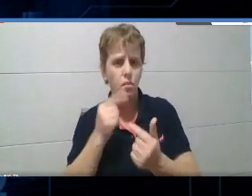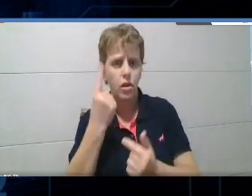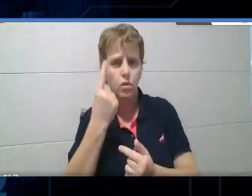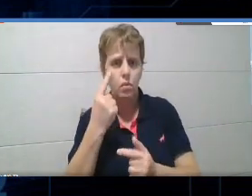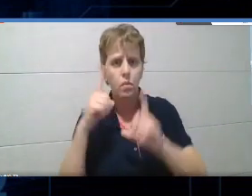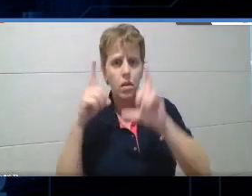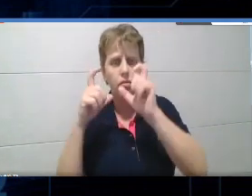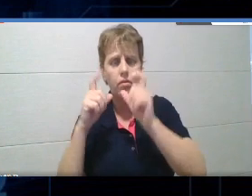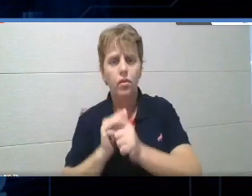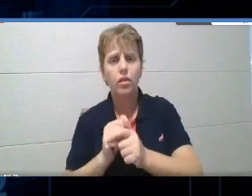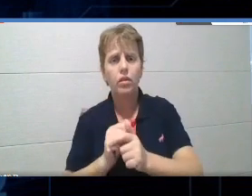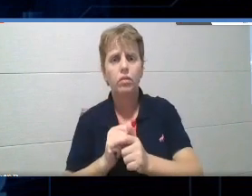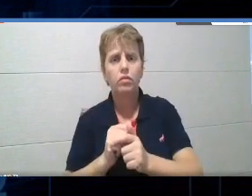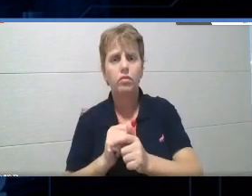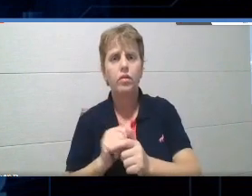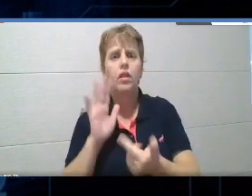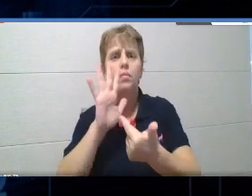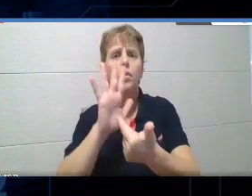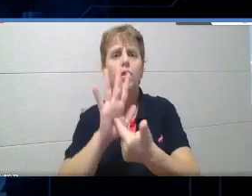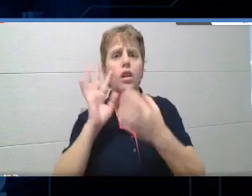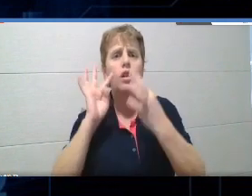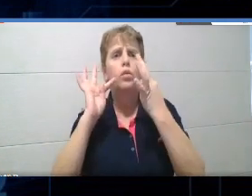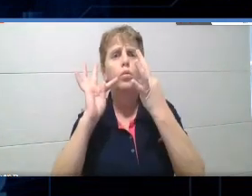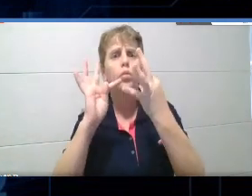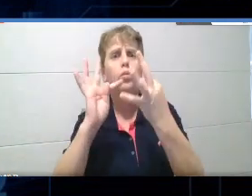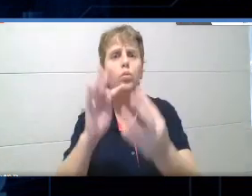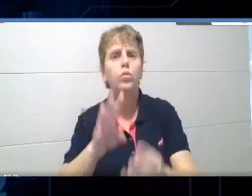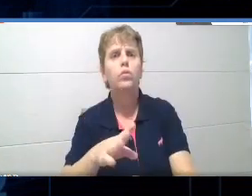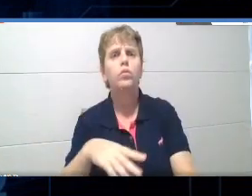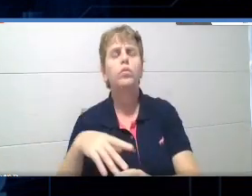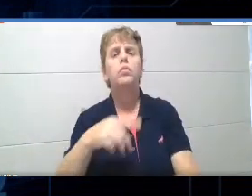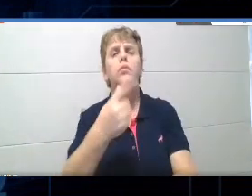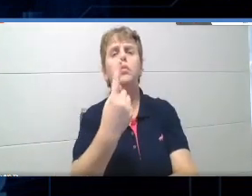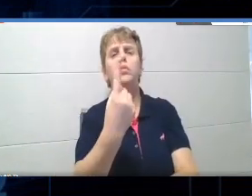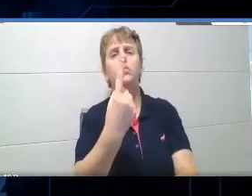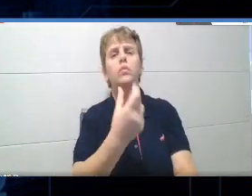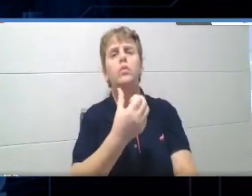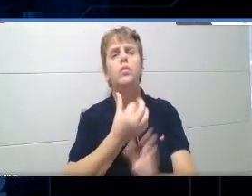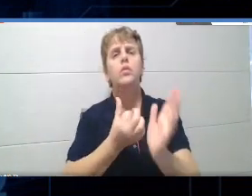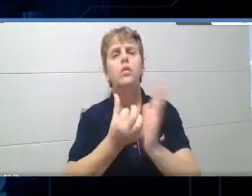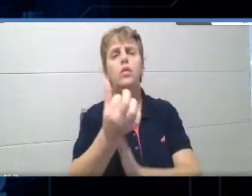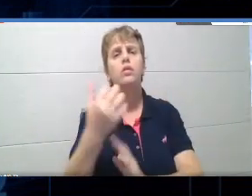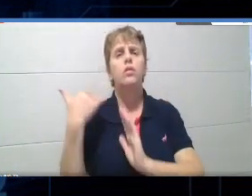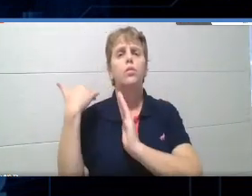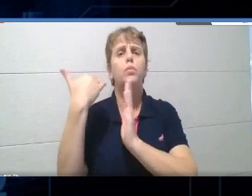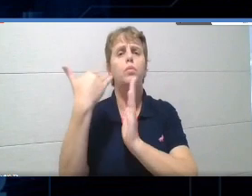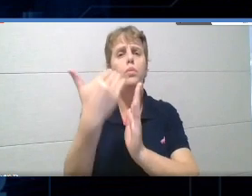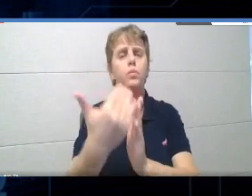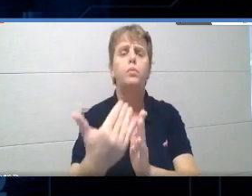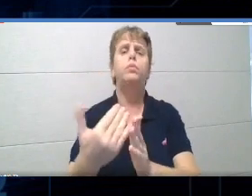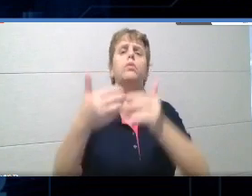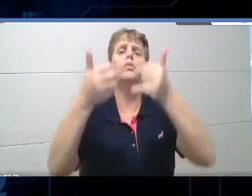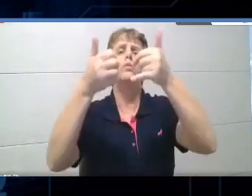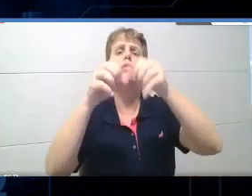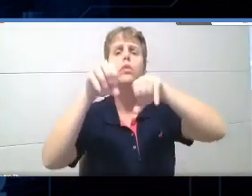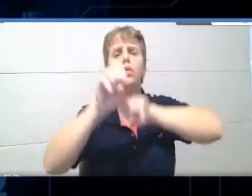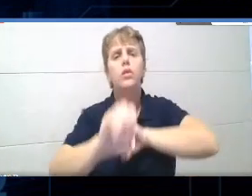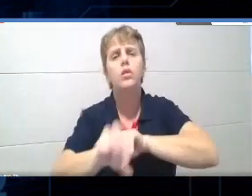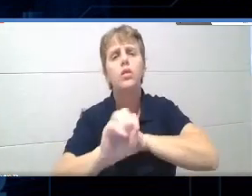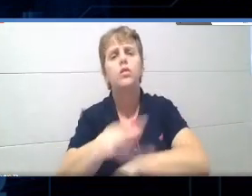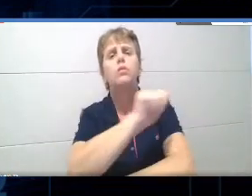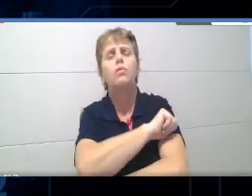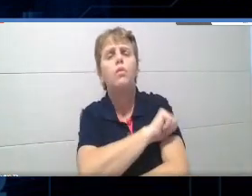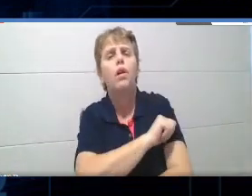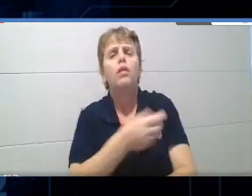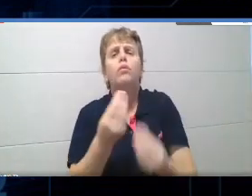tempo todo com o seu aluno? Não é muito mais interessante a gente considerar muito mais do que uma foto apenas? Então, com